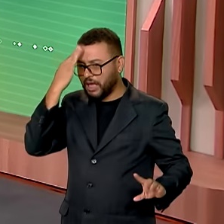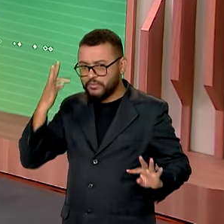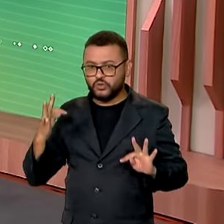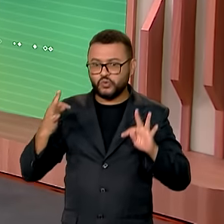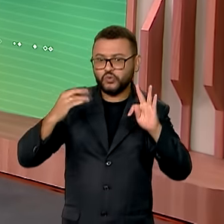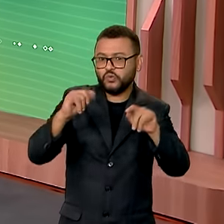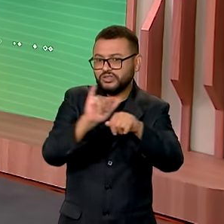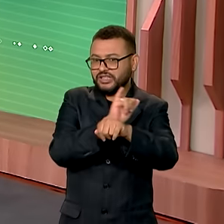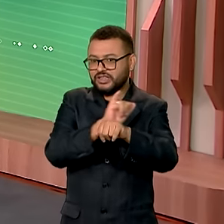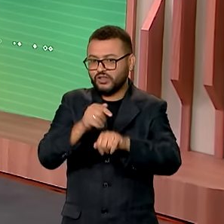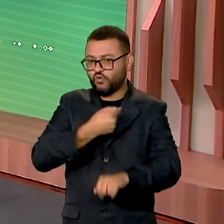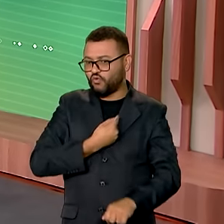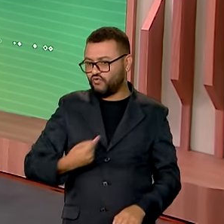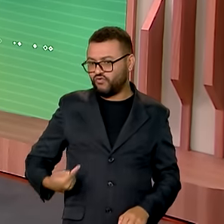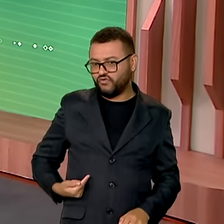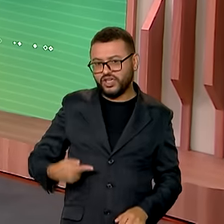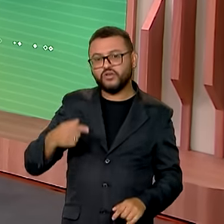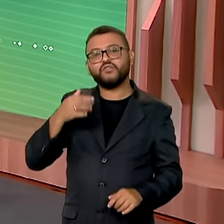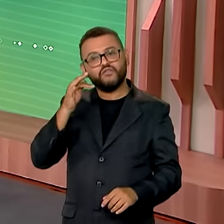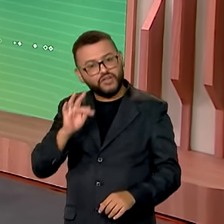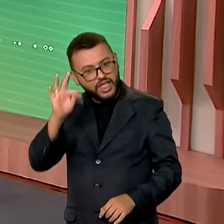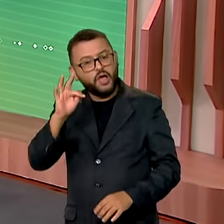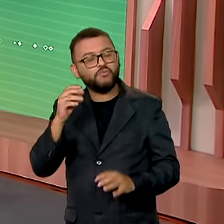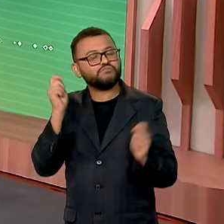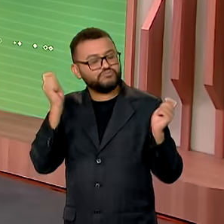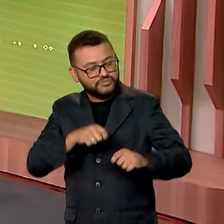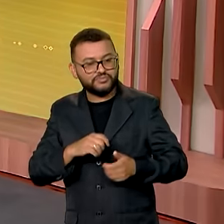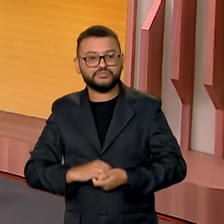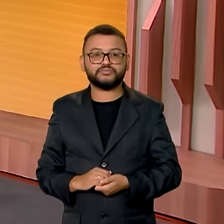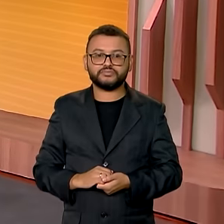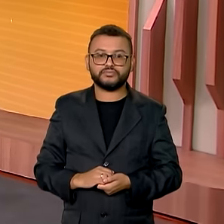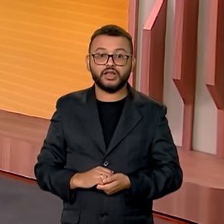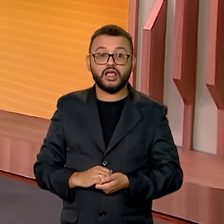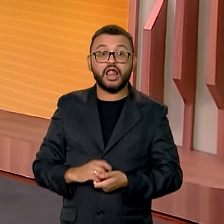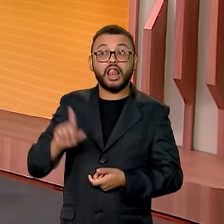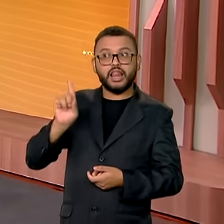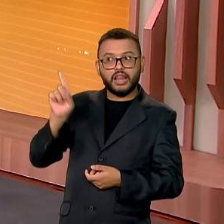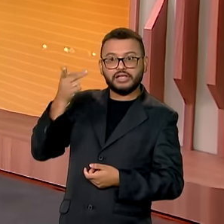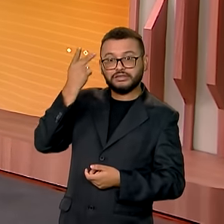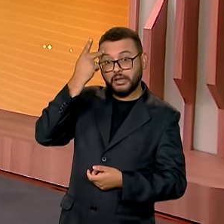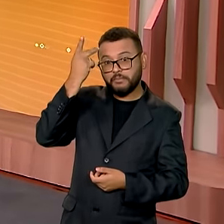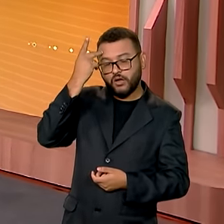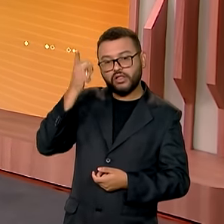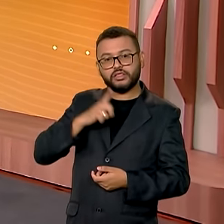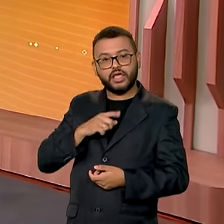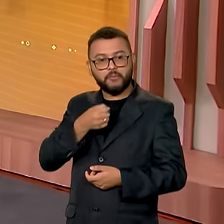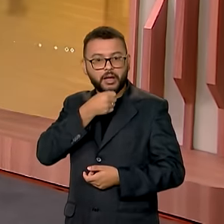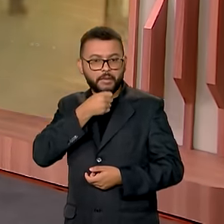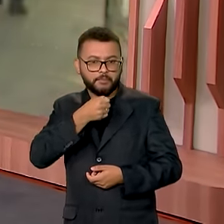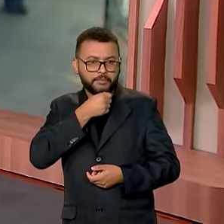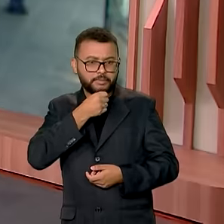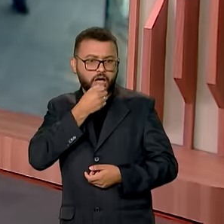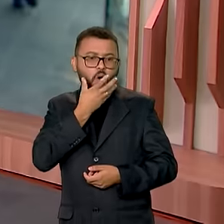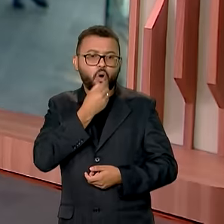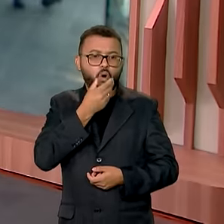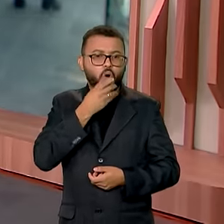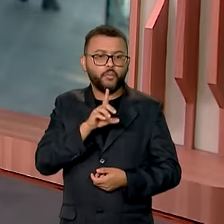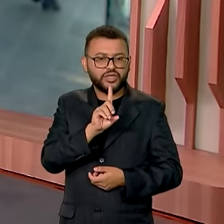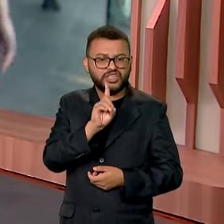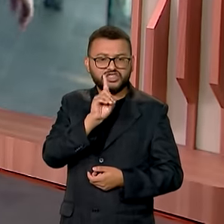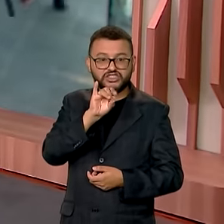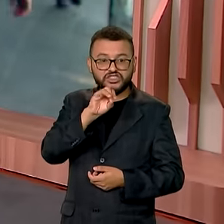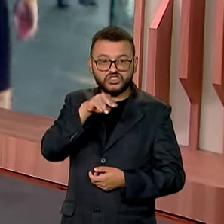das ações e dos programas federais em todo o Brasil. E ainda em São Paulo, a gente conversa ao vivo agora com o repórter Dimas